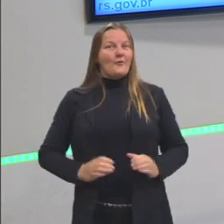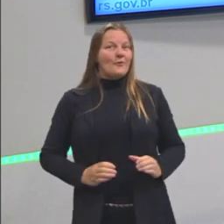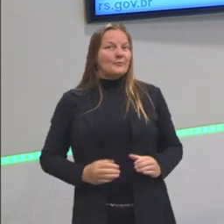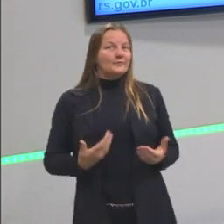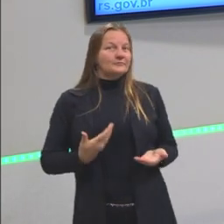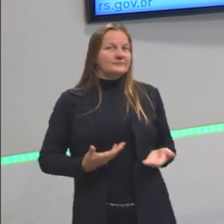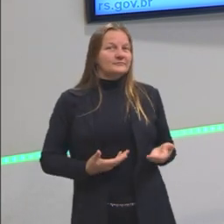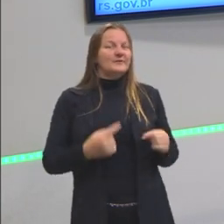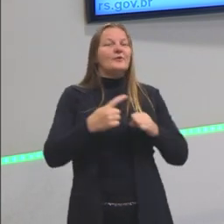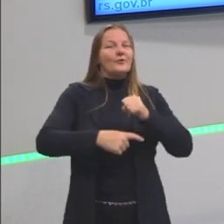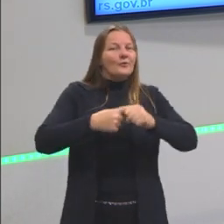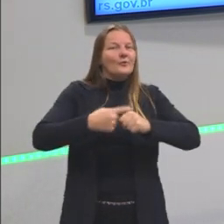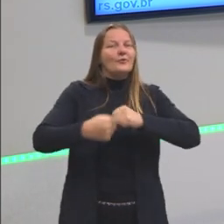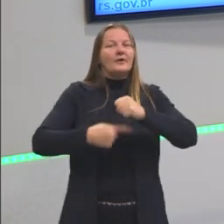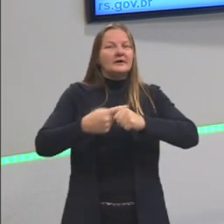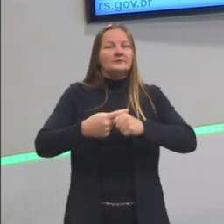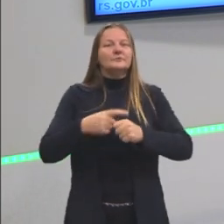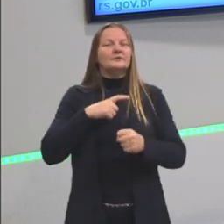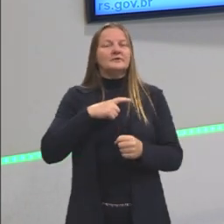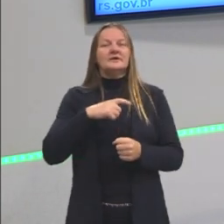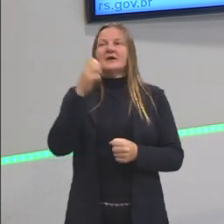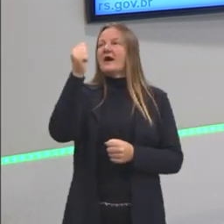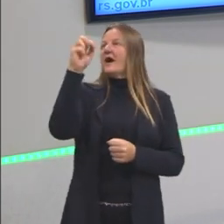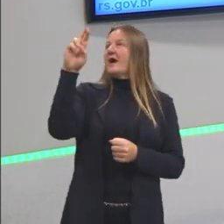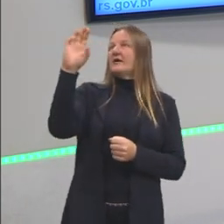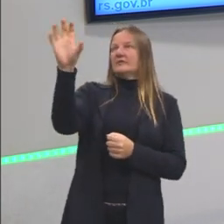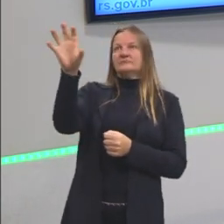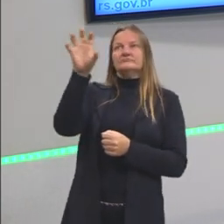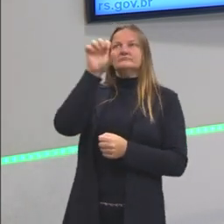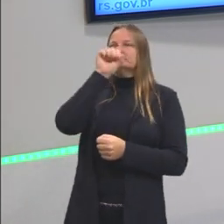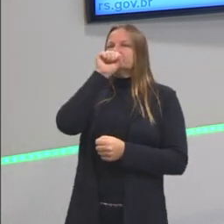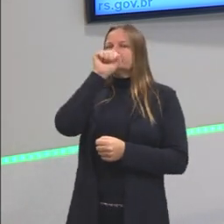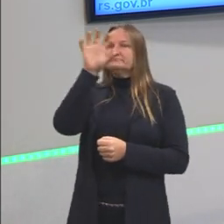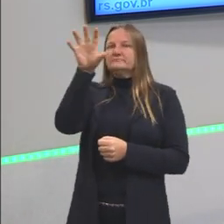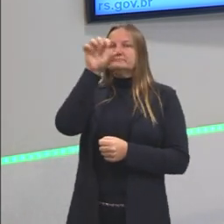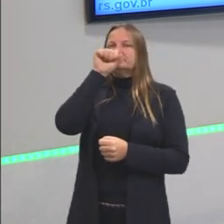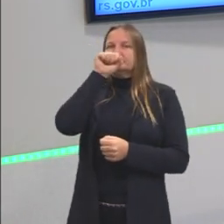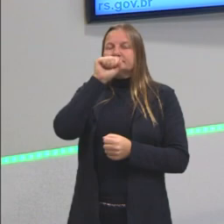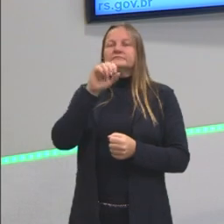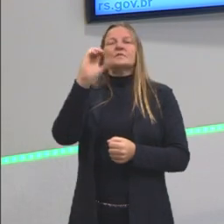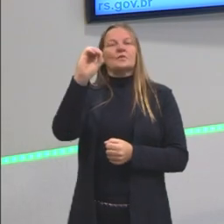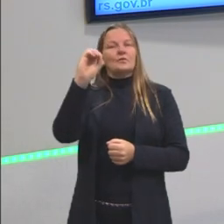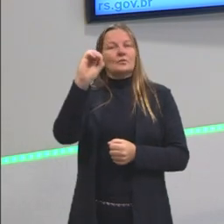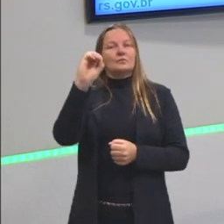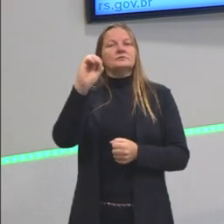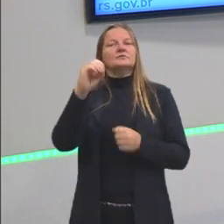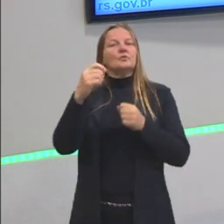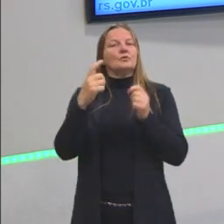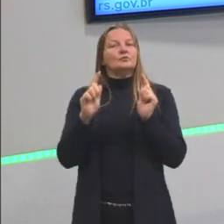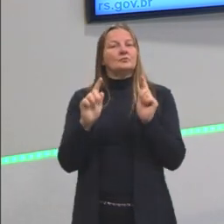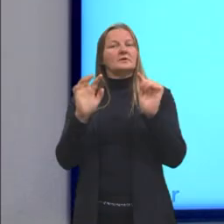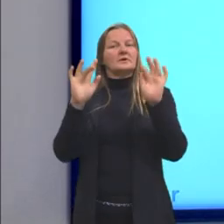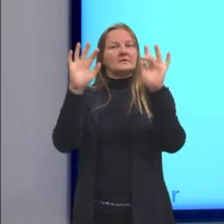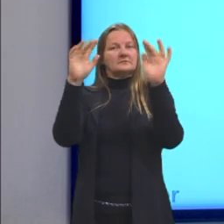verdade, o átomo está até no nosso ar, certo? O oxigênio e também outros gases.